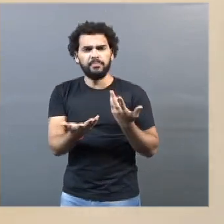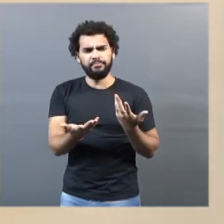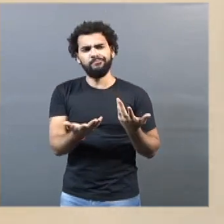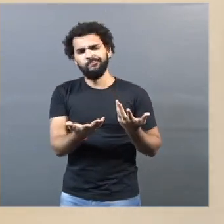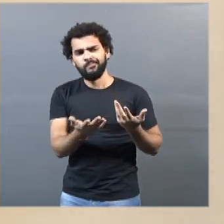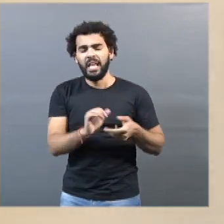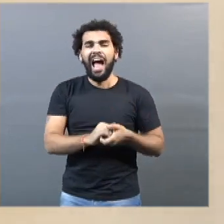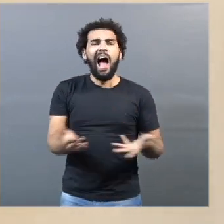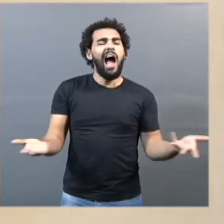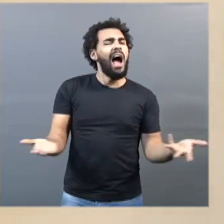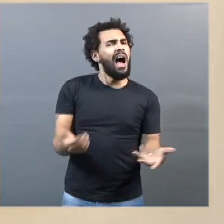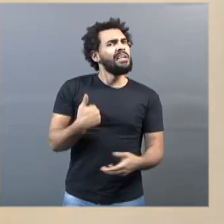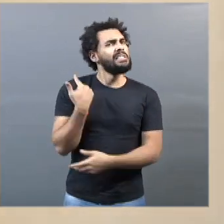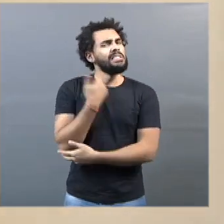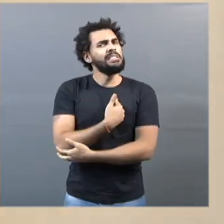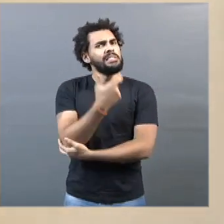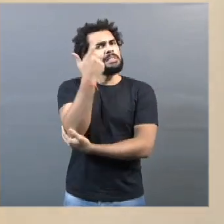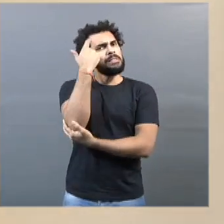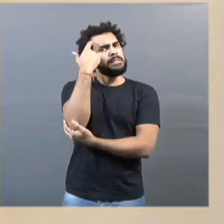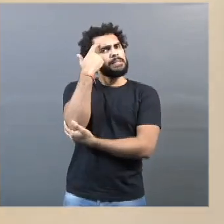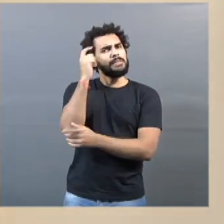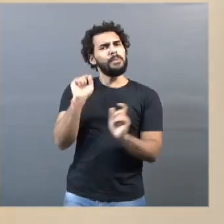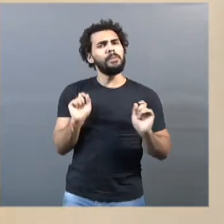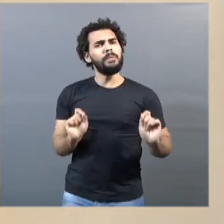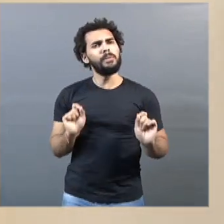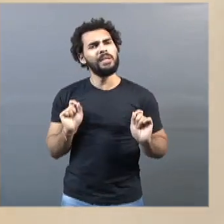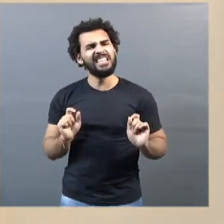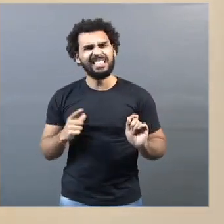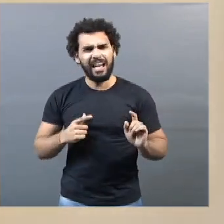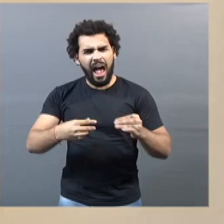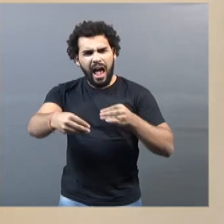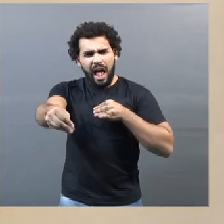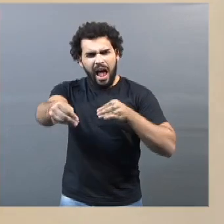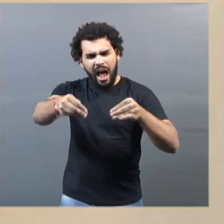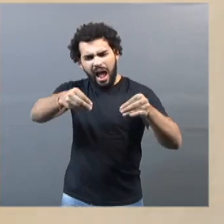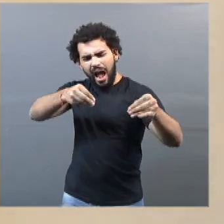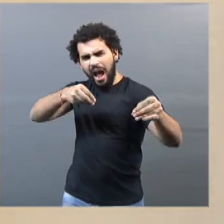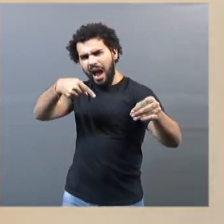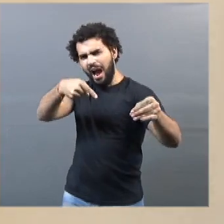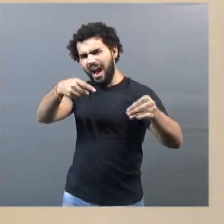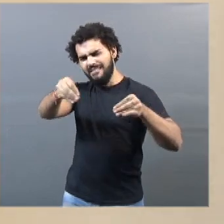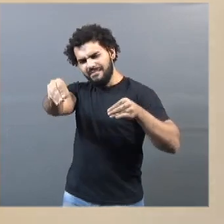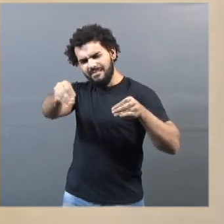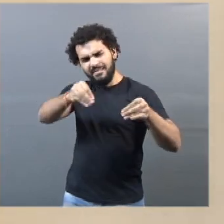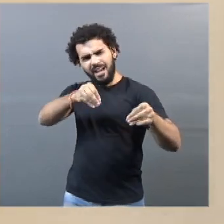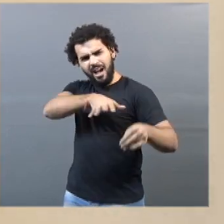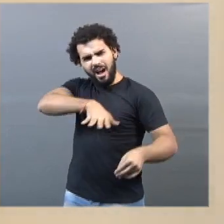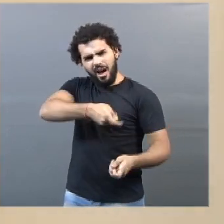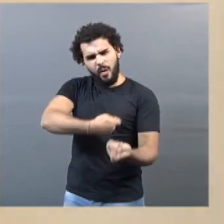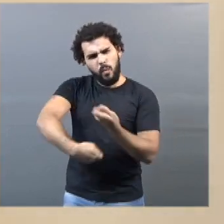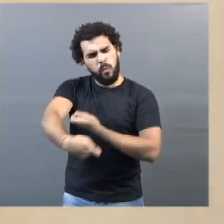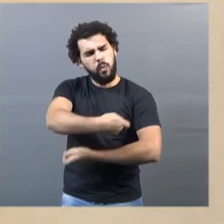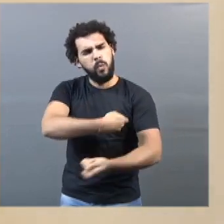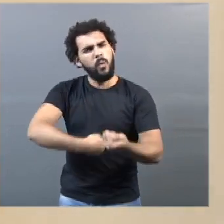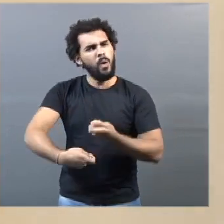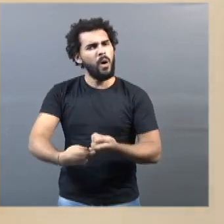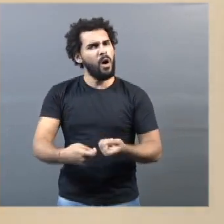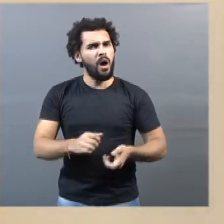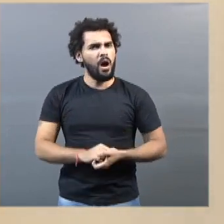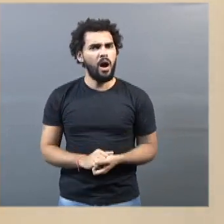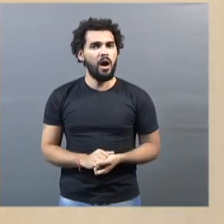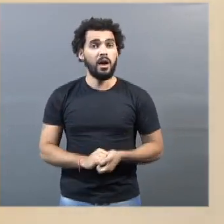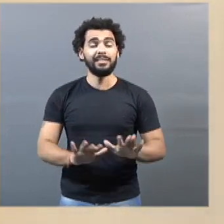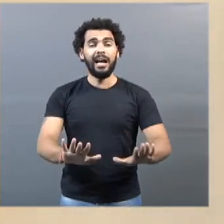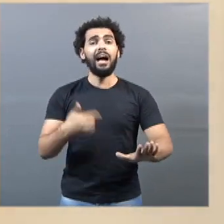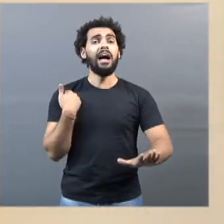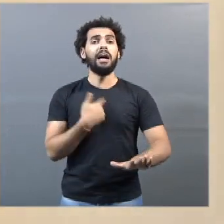coloca é a flexibilização dos setores econômicos e, para isso, é necessário a gente